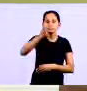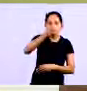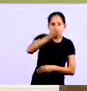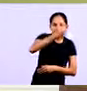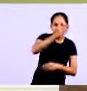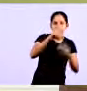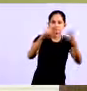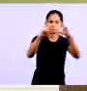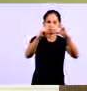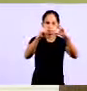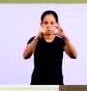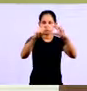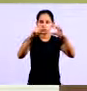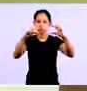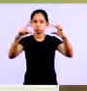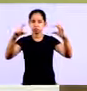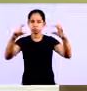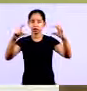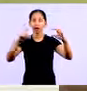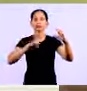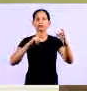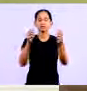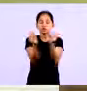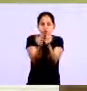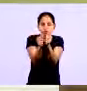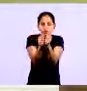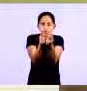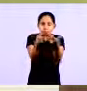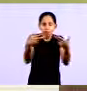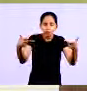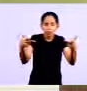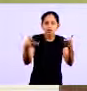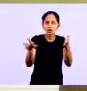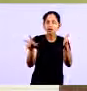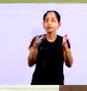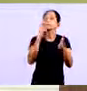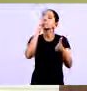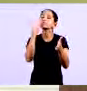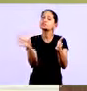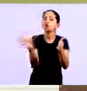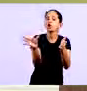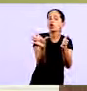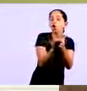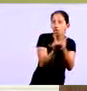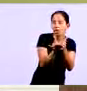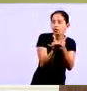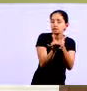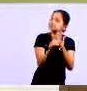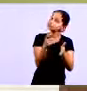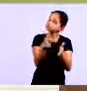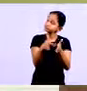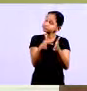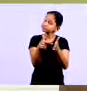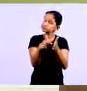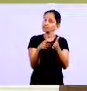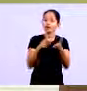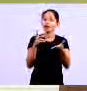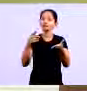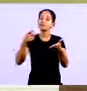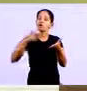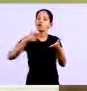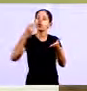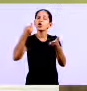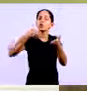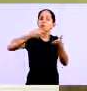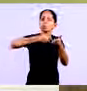Que ela Vai estar anexada Ao produto E vai contemplar Todas as informações Do produto E a leitura dela Não vai ser